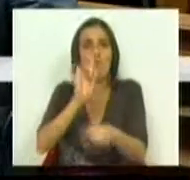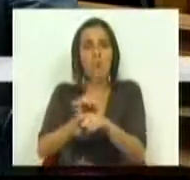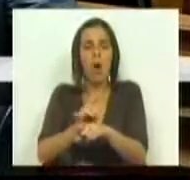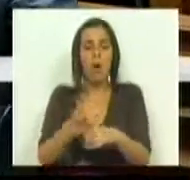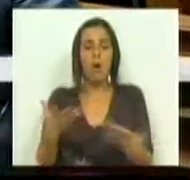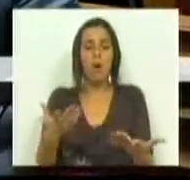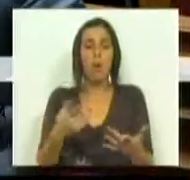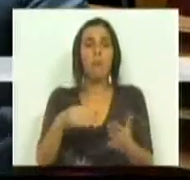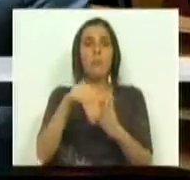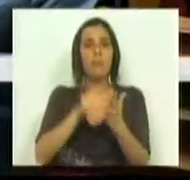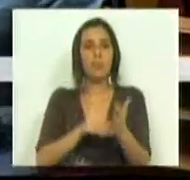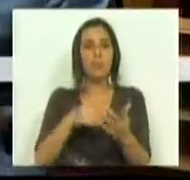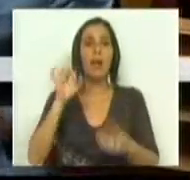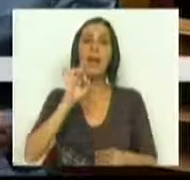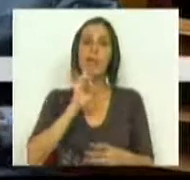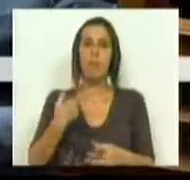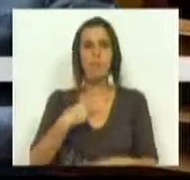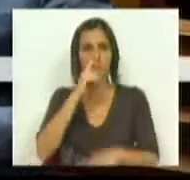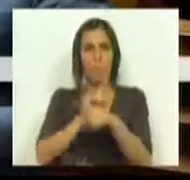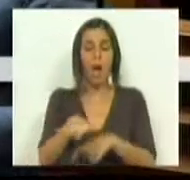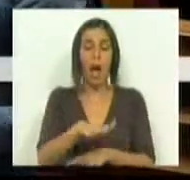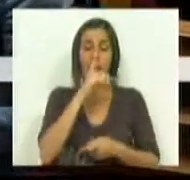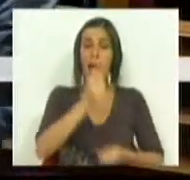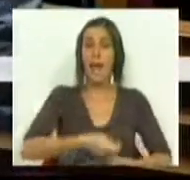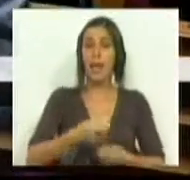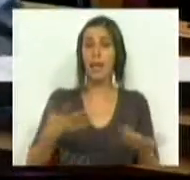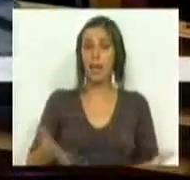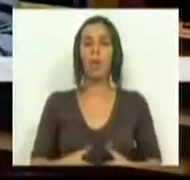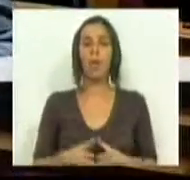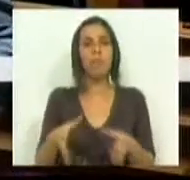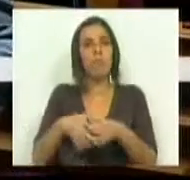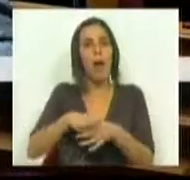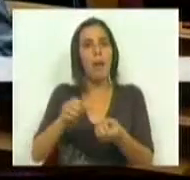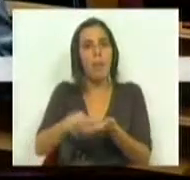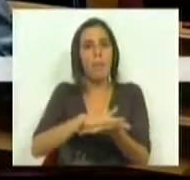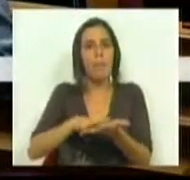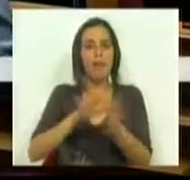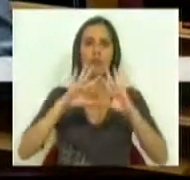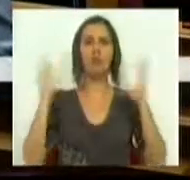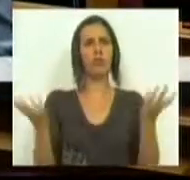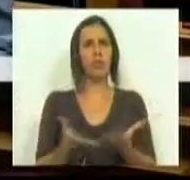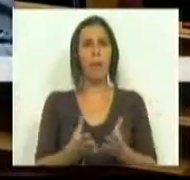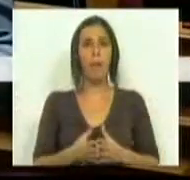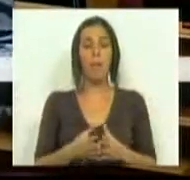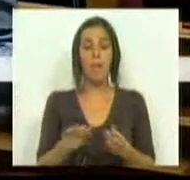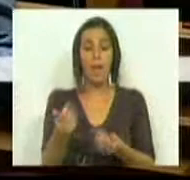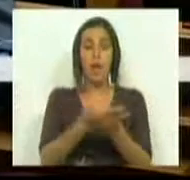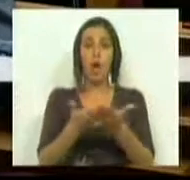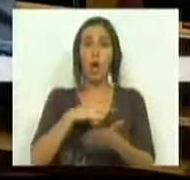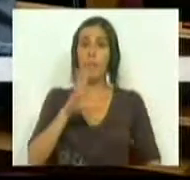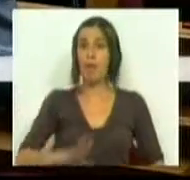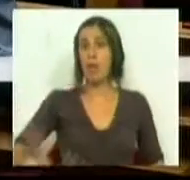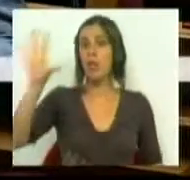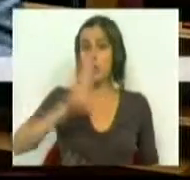o registro da importância do setor agrícola e do setor primário em geral na economia